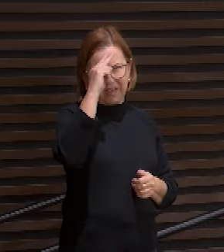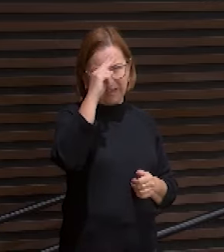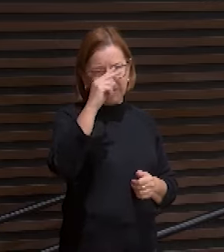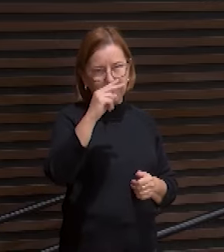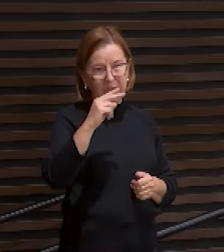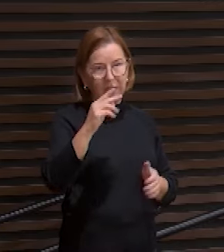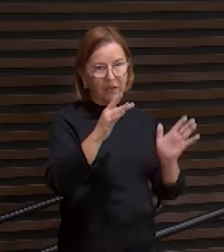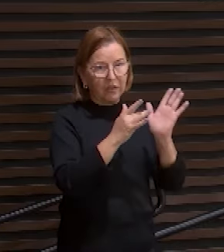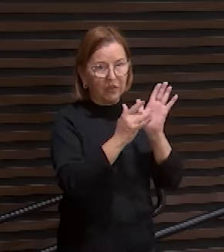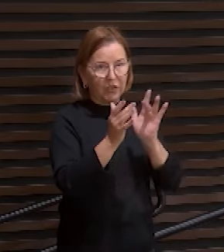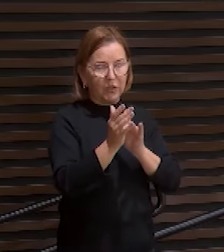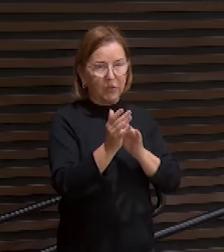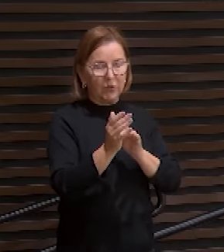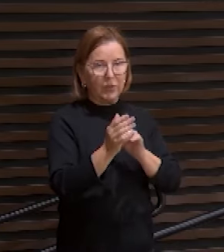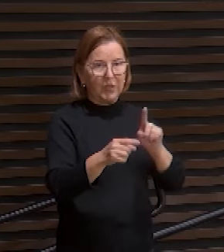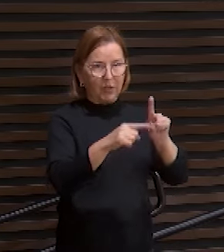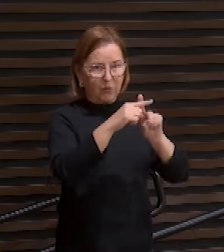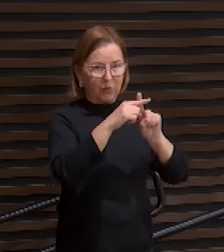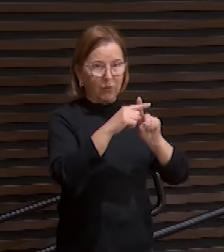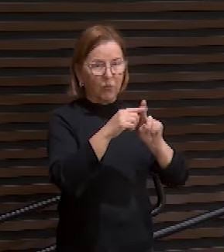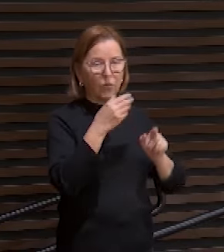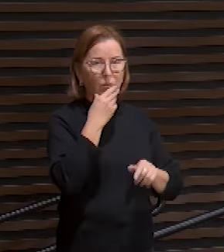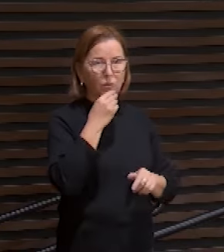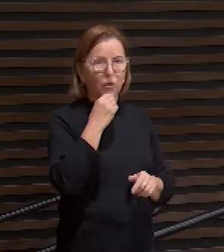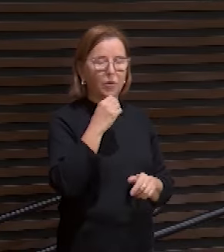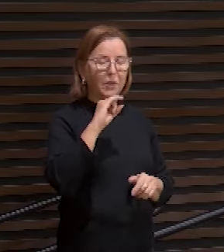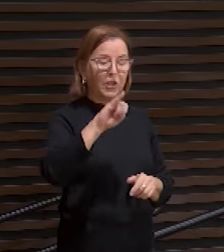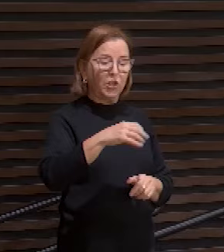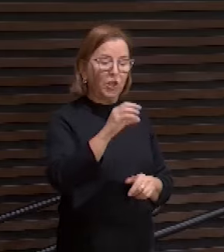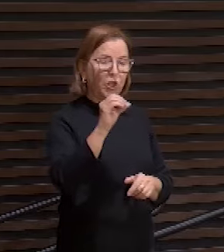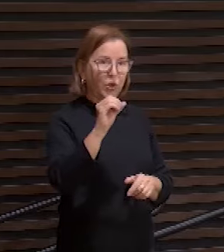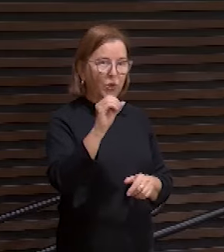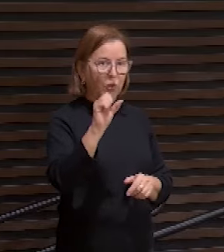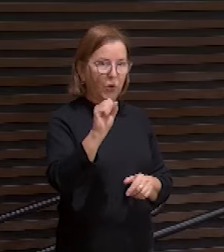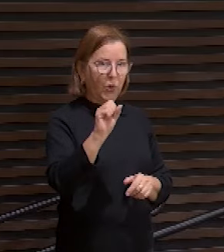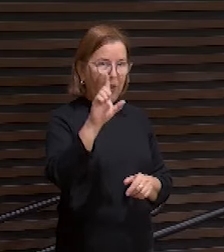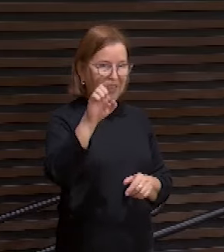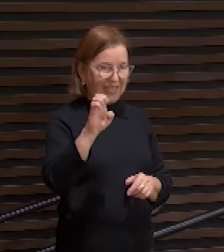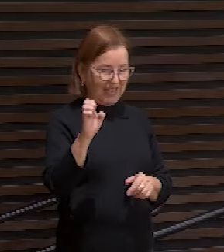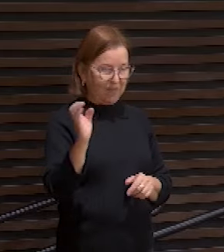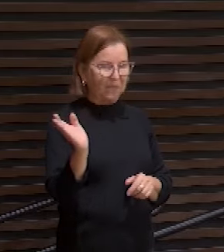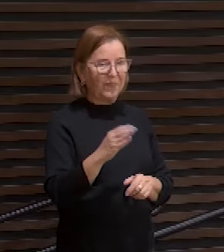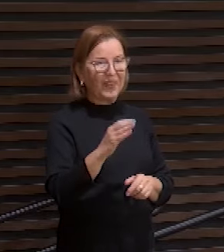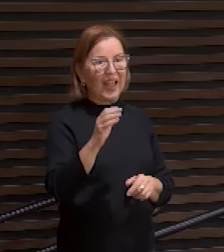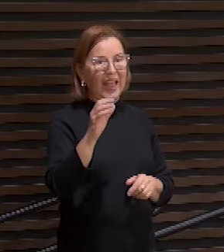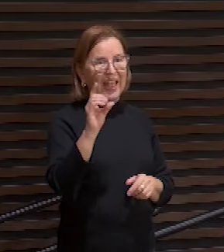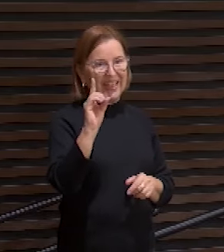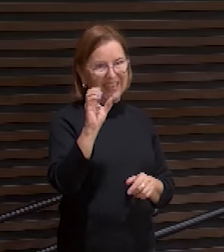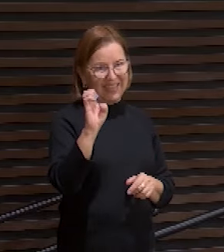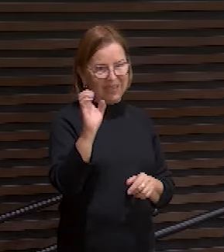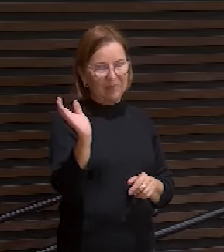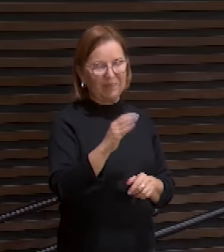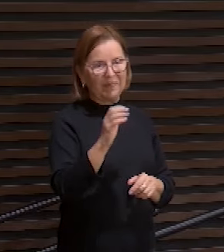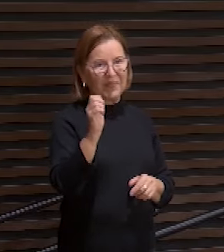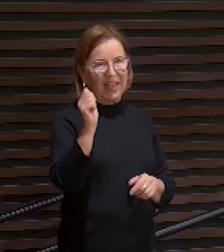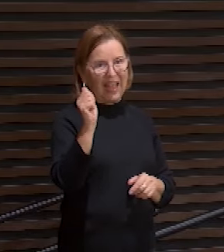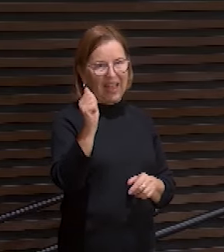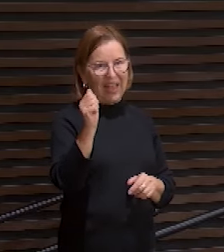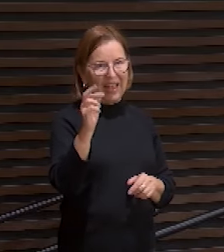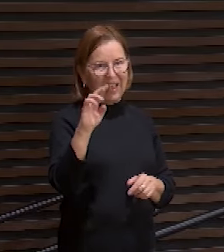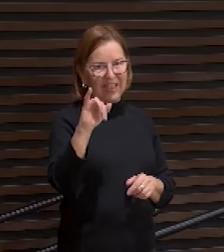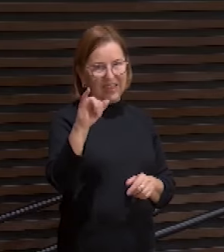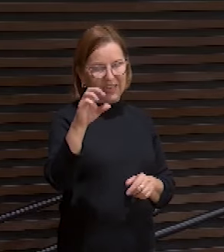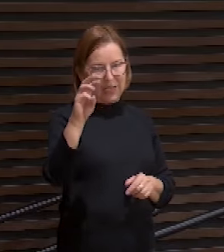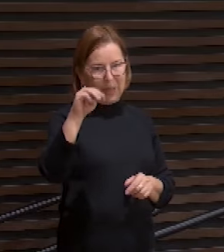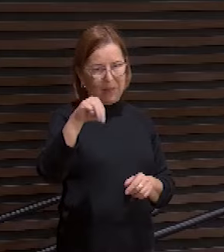cruz um homem chamado José de Arimateia um homem rico senador membro do sinédrio ele junto com